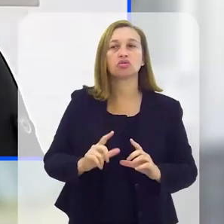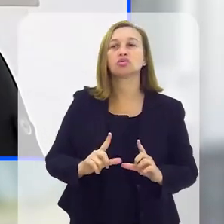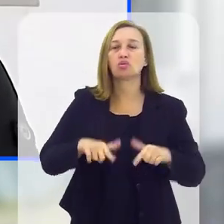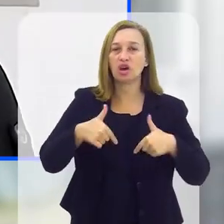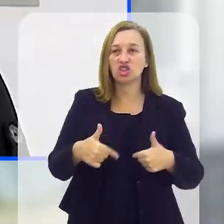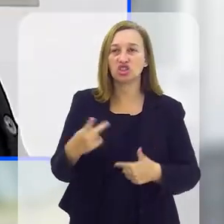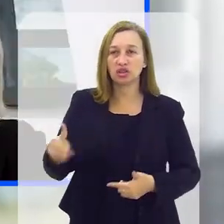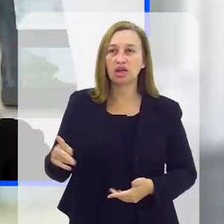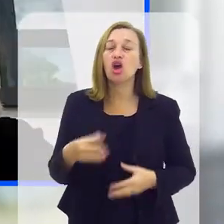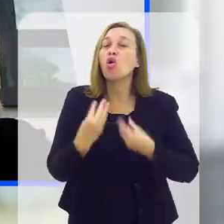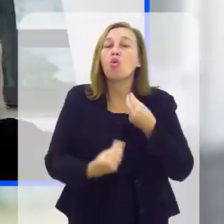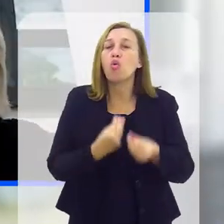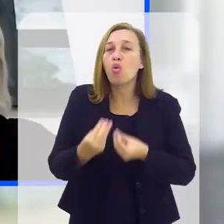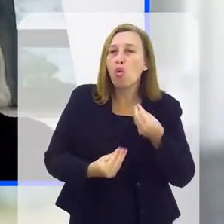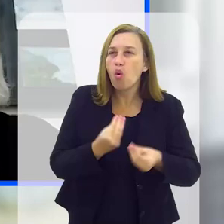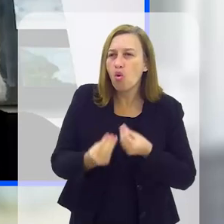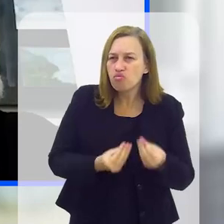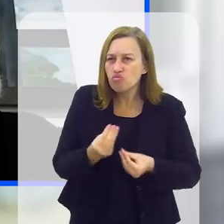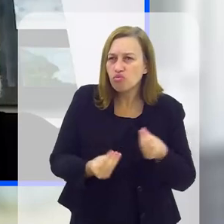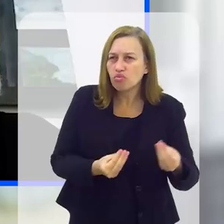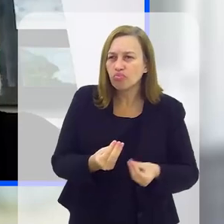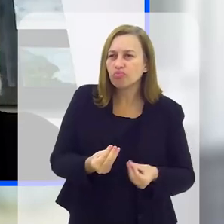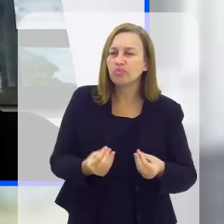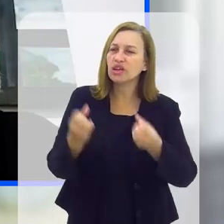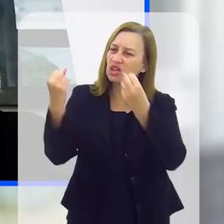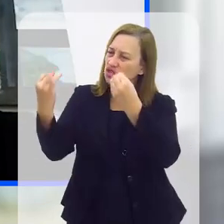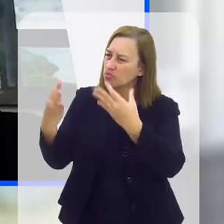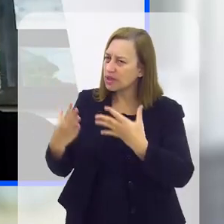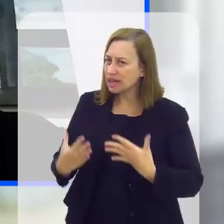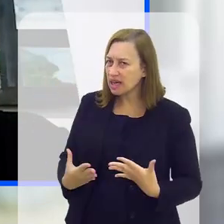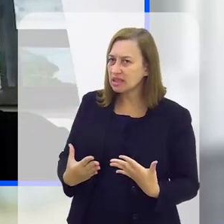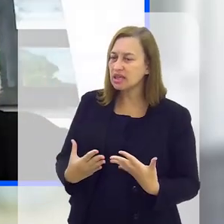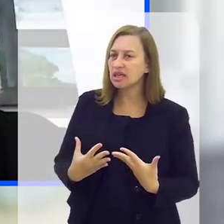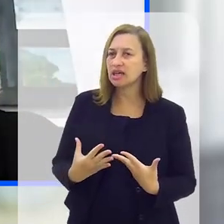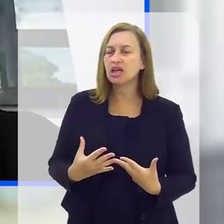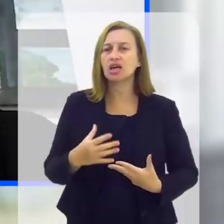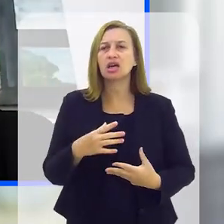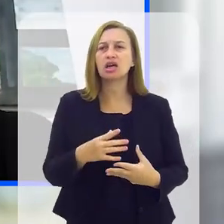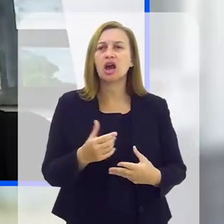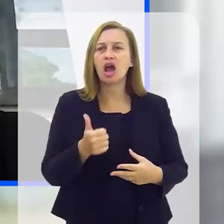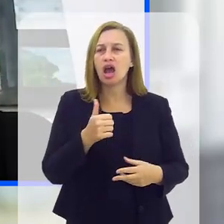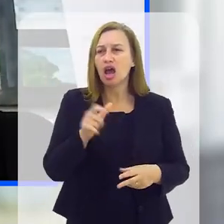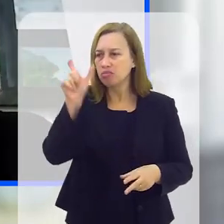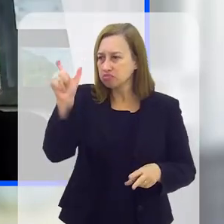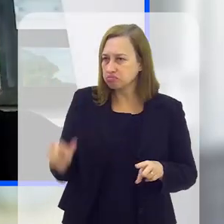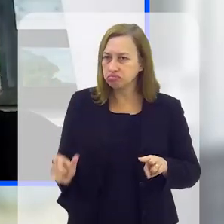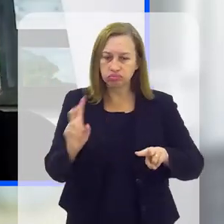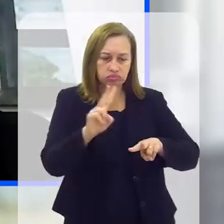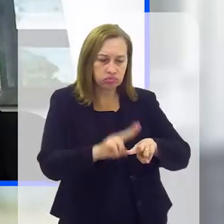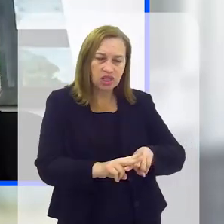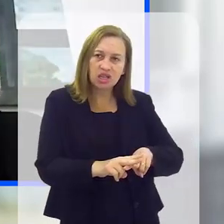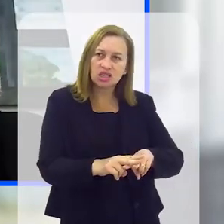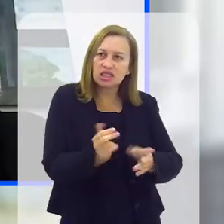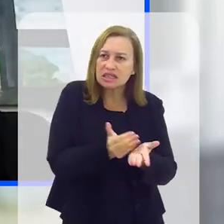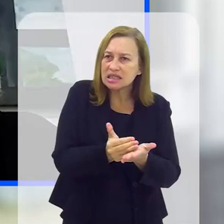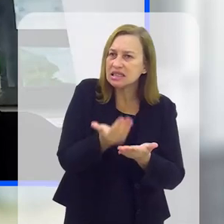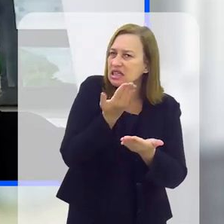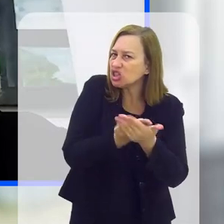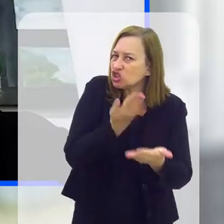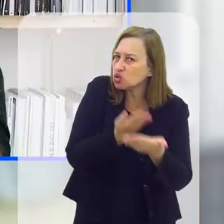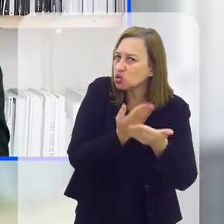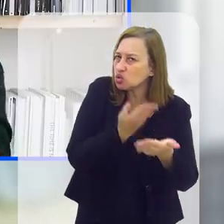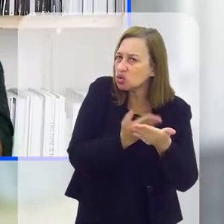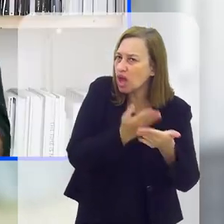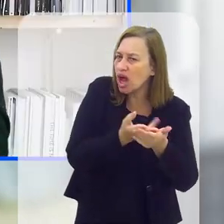vamos dizer assim. Como é que a senhora explicaria, quando o detento começa a estudar,